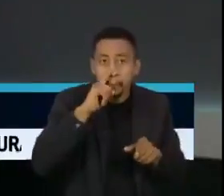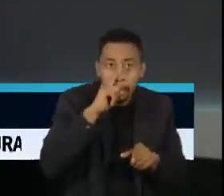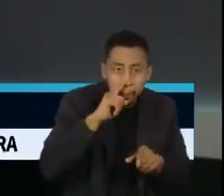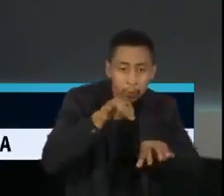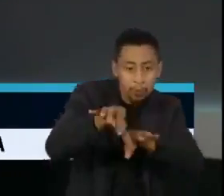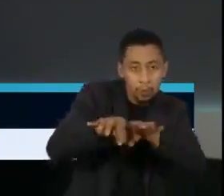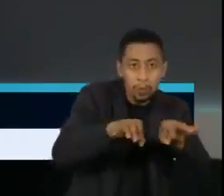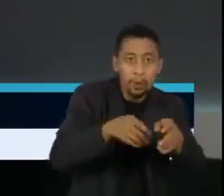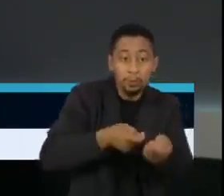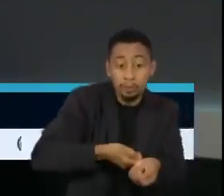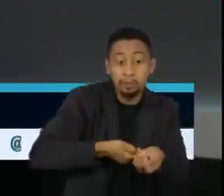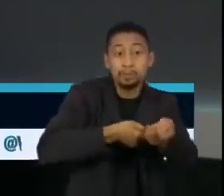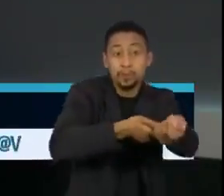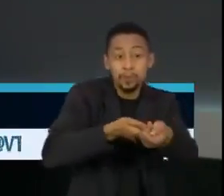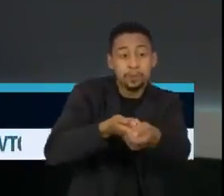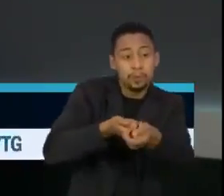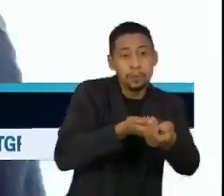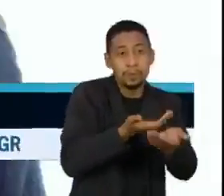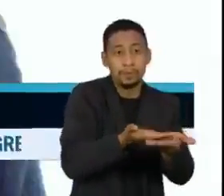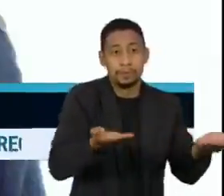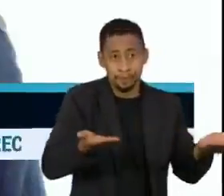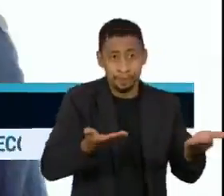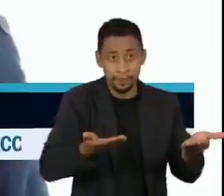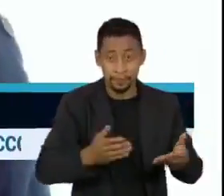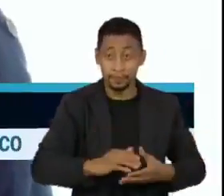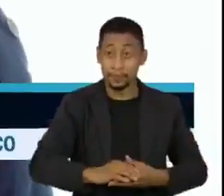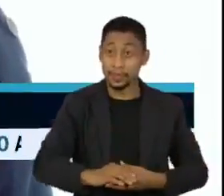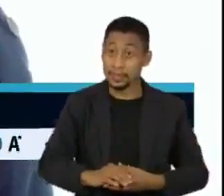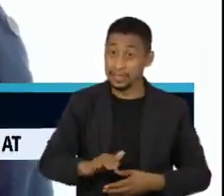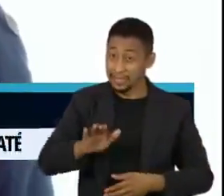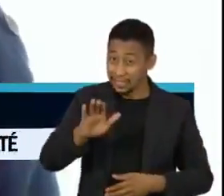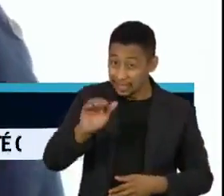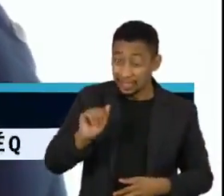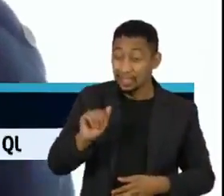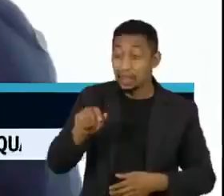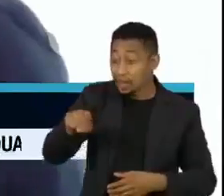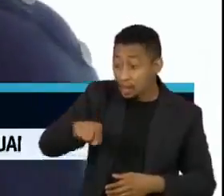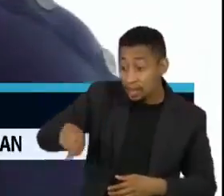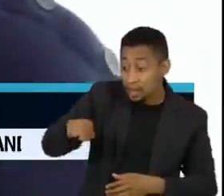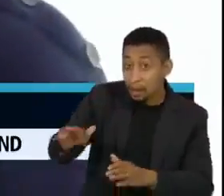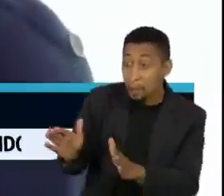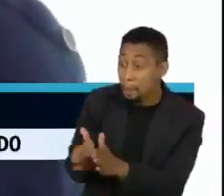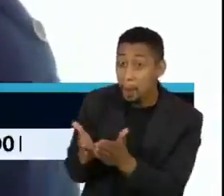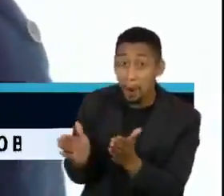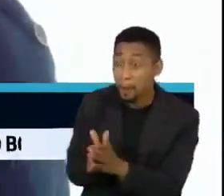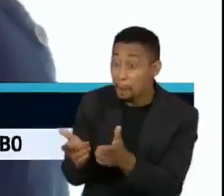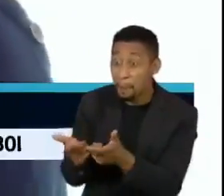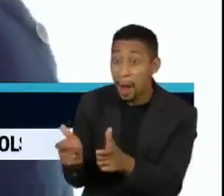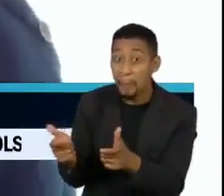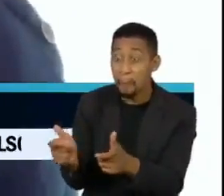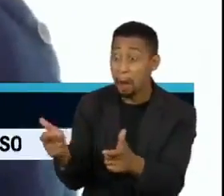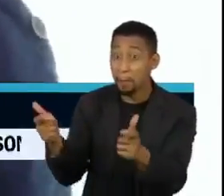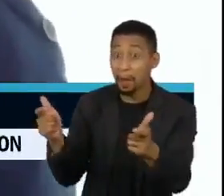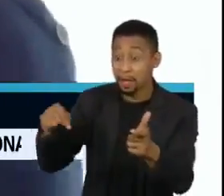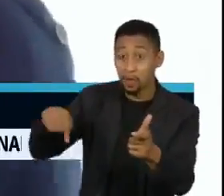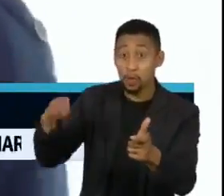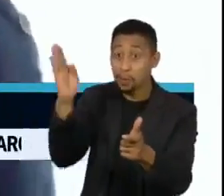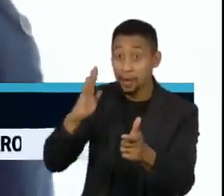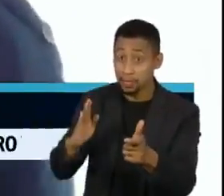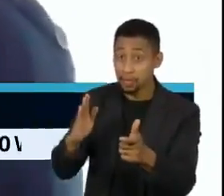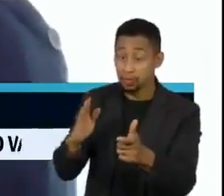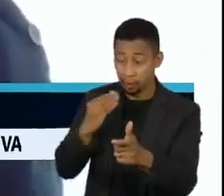programa eficaz de transferência de rendas? Os mais vulneráveis no Brasil absolutamente não são